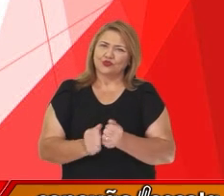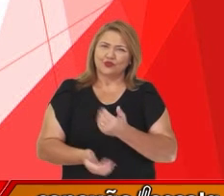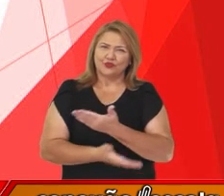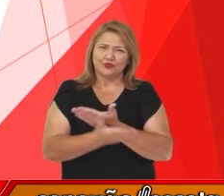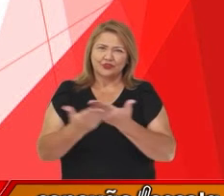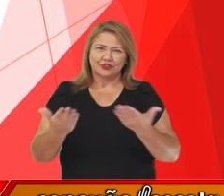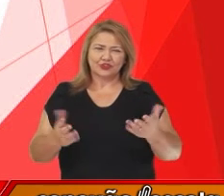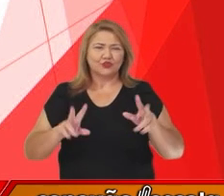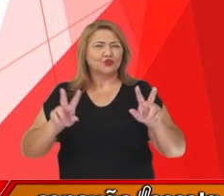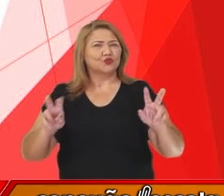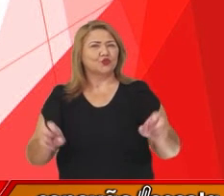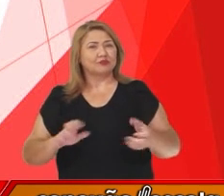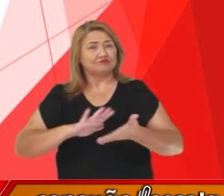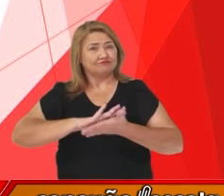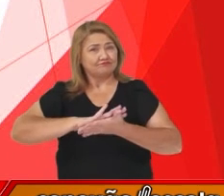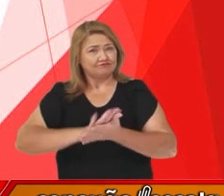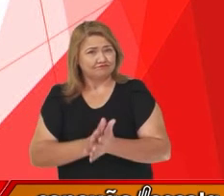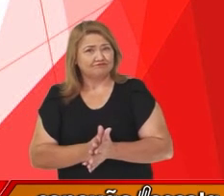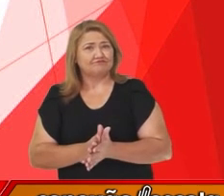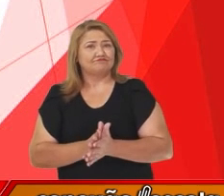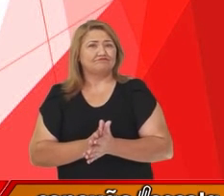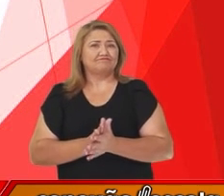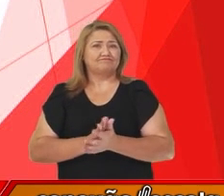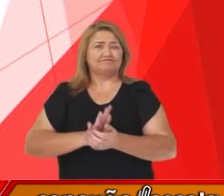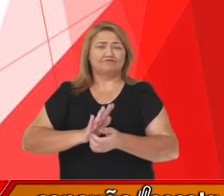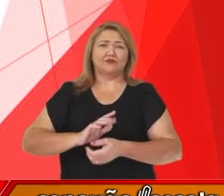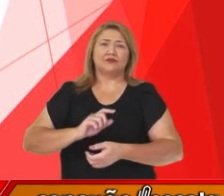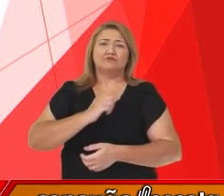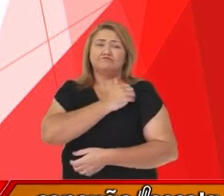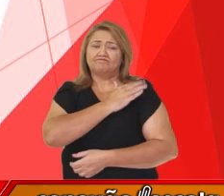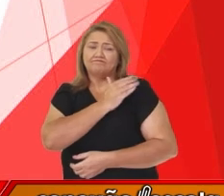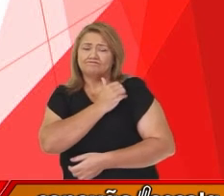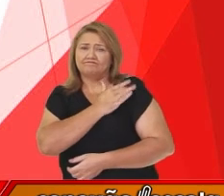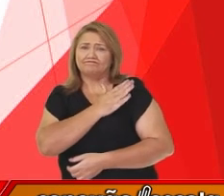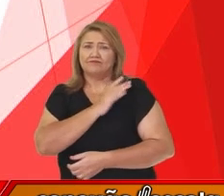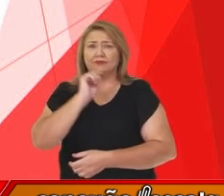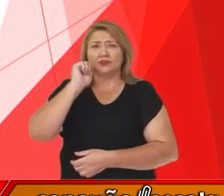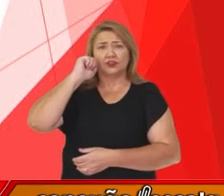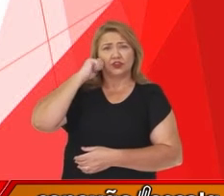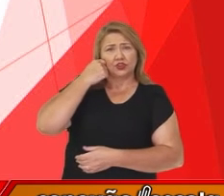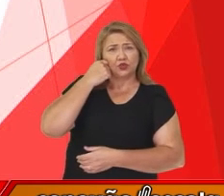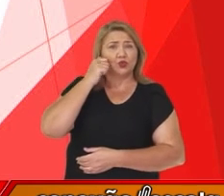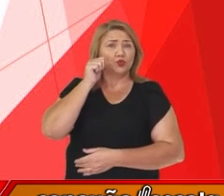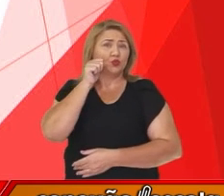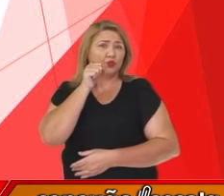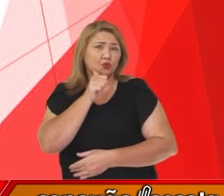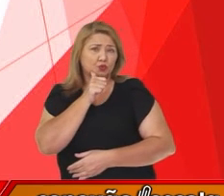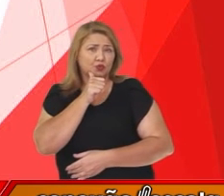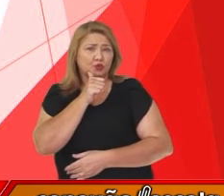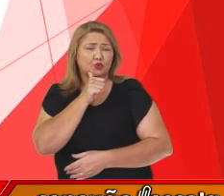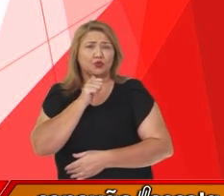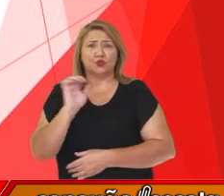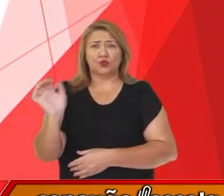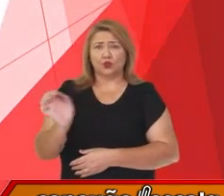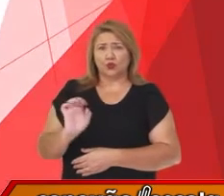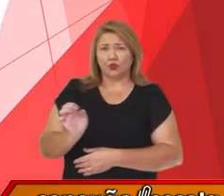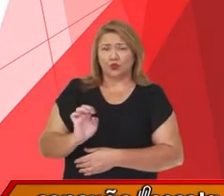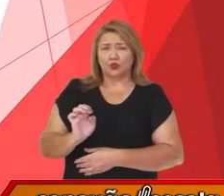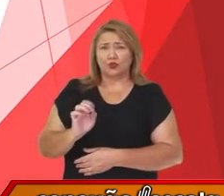sobre o preconceito e a discriminação contra negros, mulheres, homossexuais,